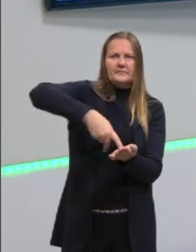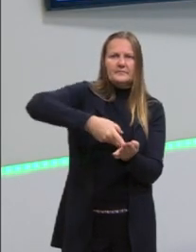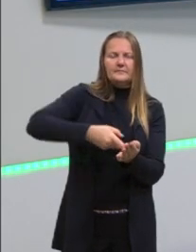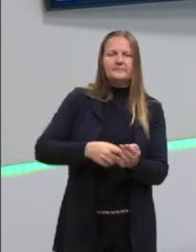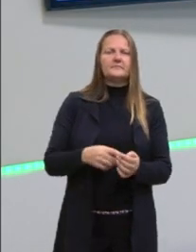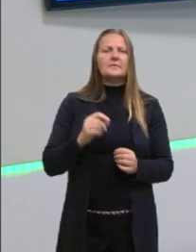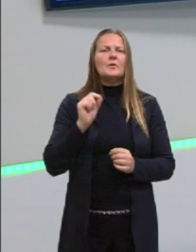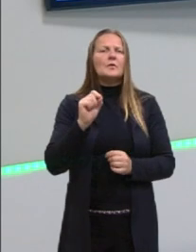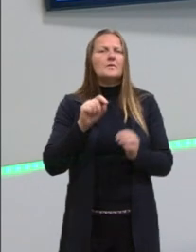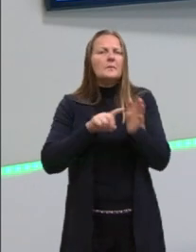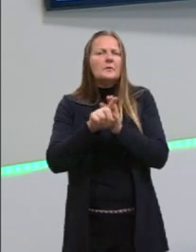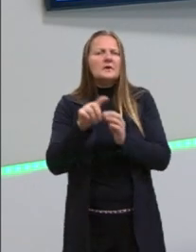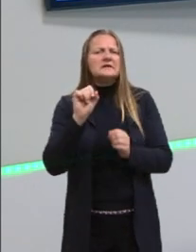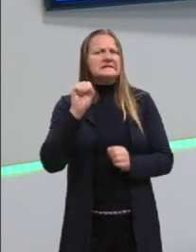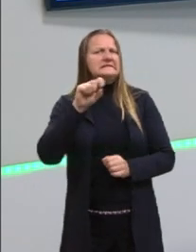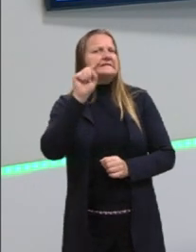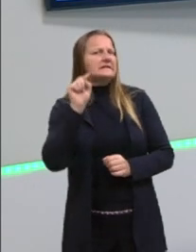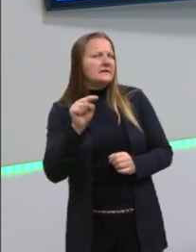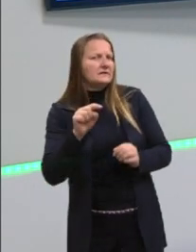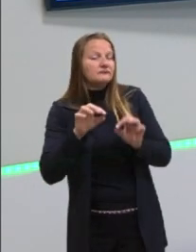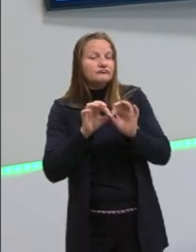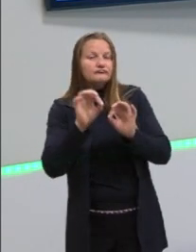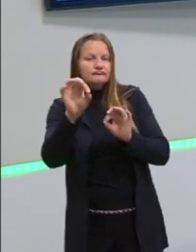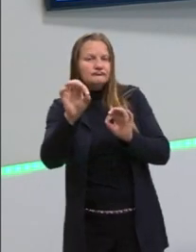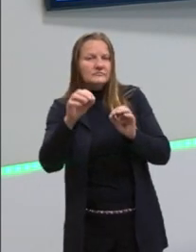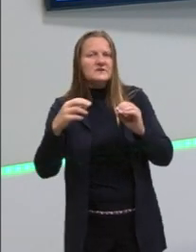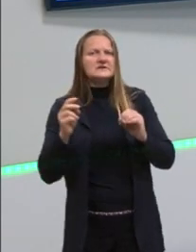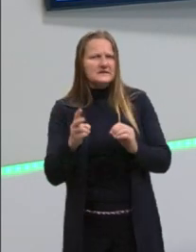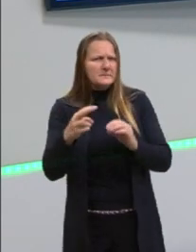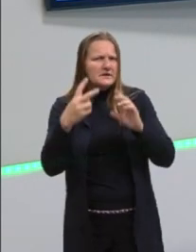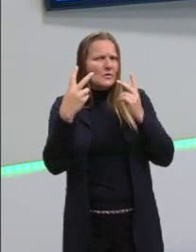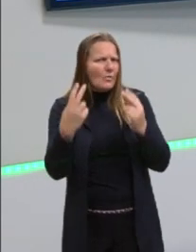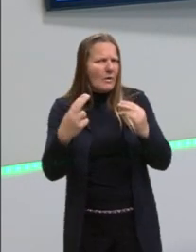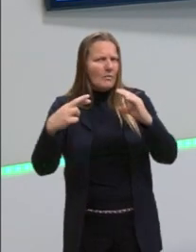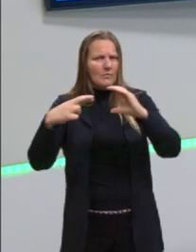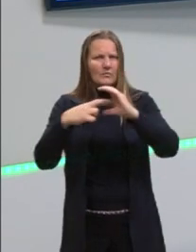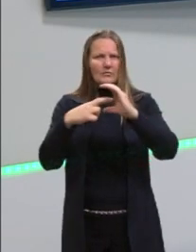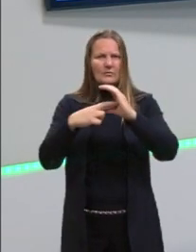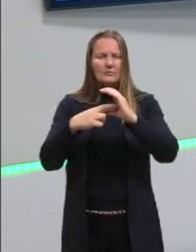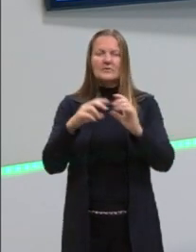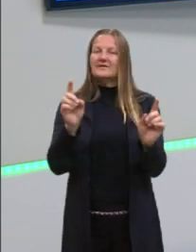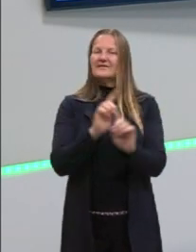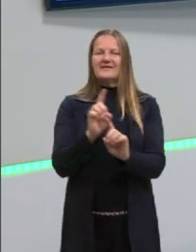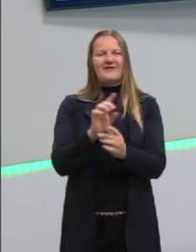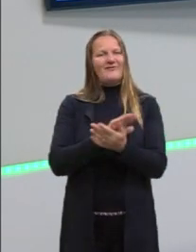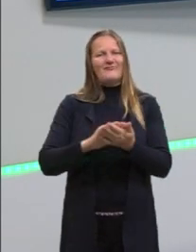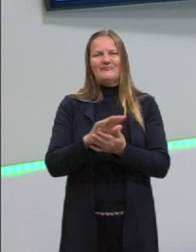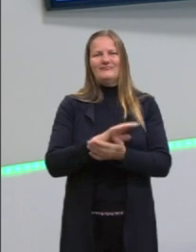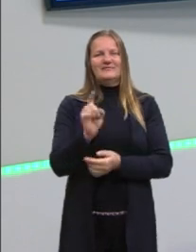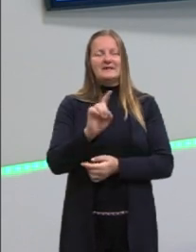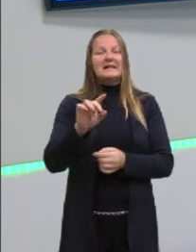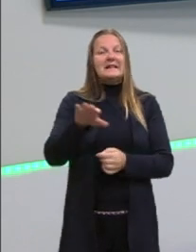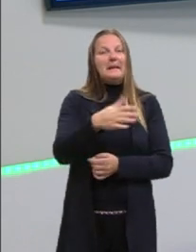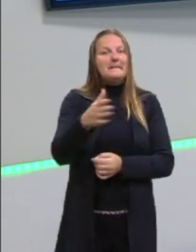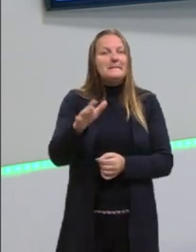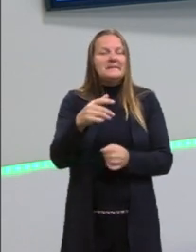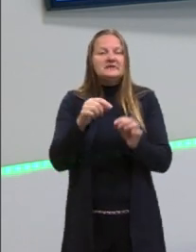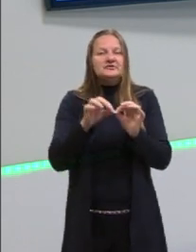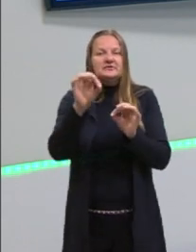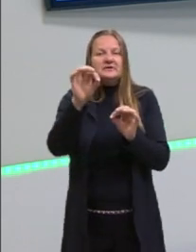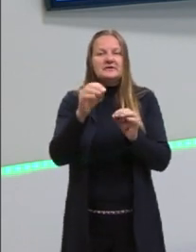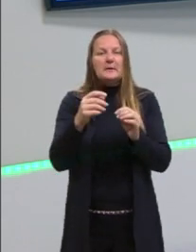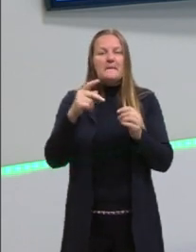vocês. Será que a distância sempre vai ser igual ao raio? E a resposta é que não. Depende dessas três